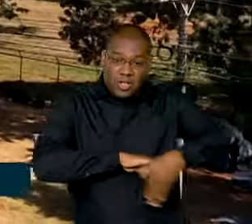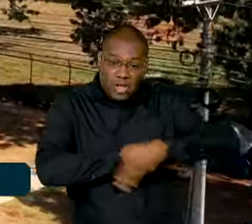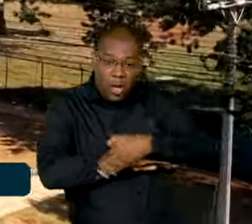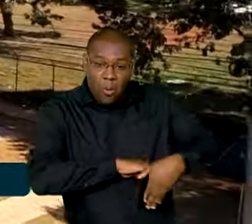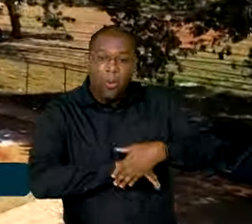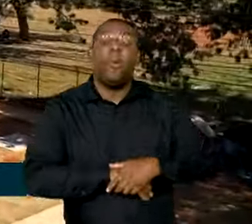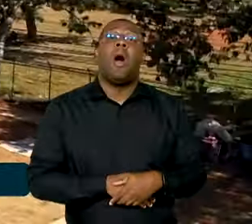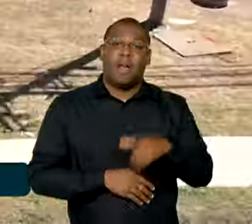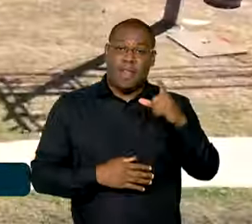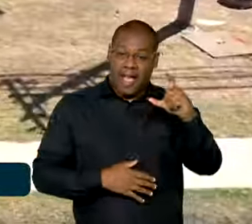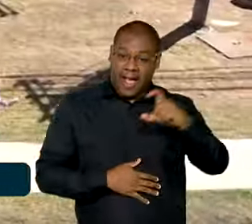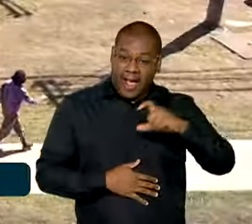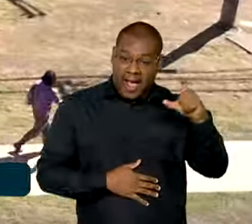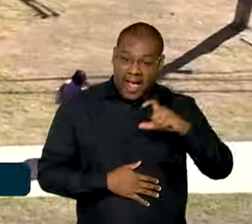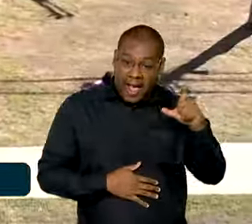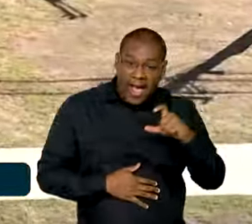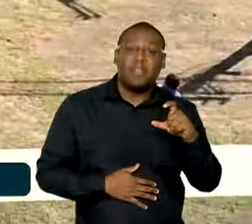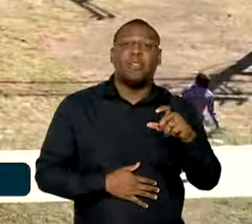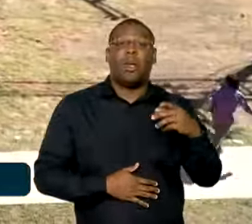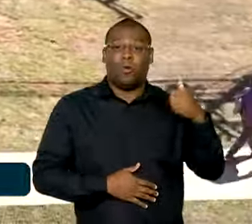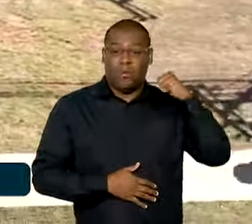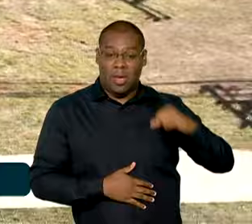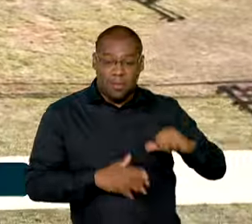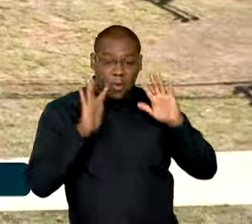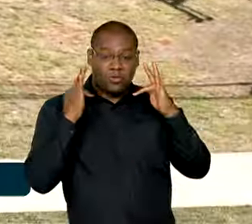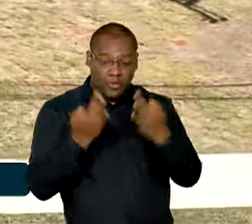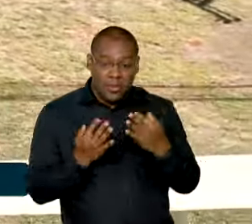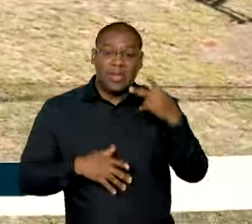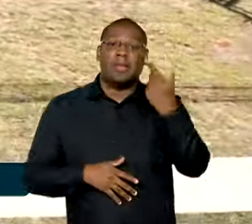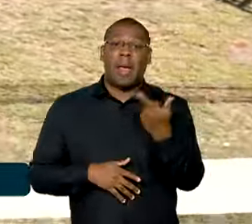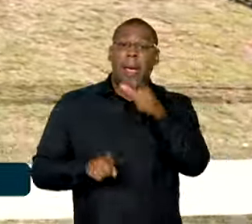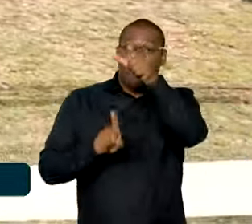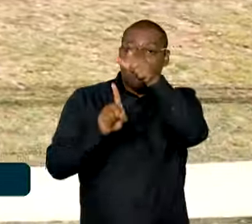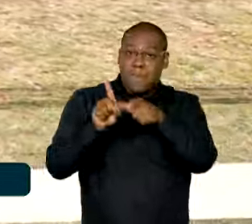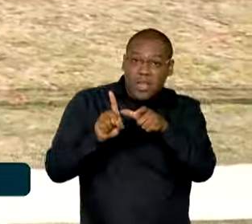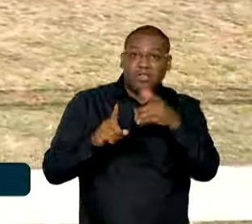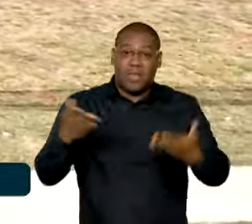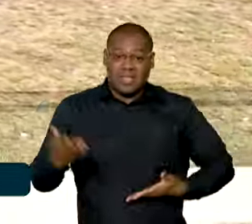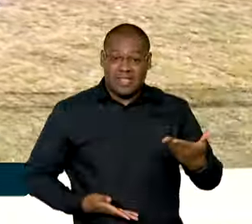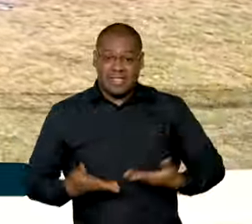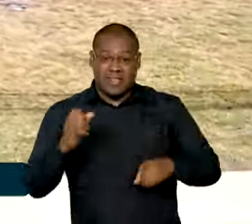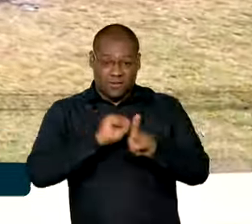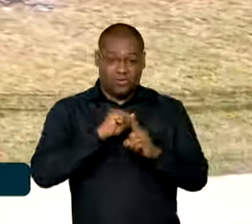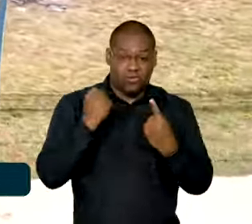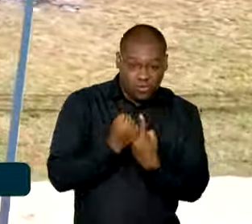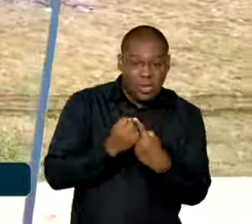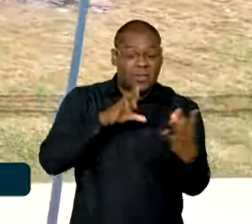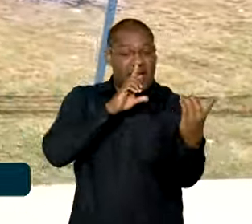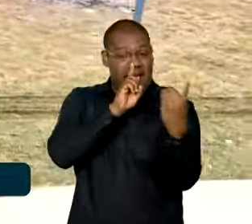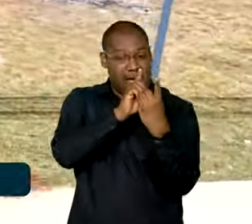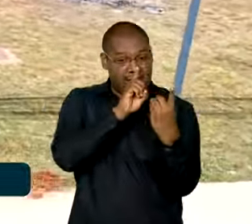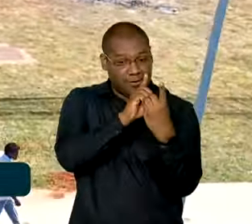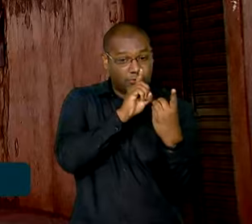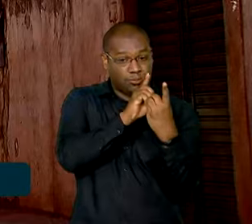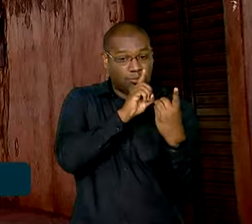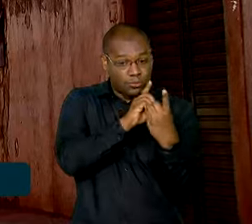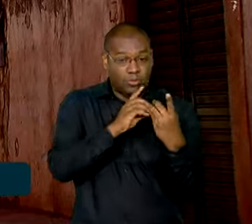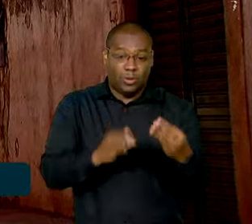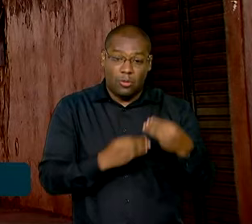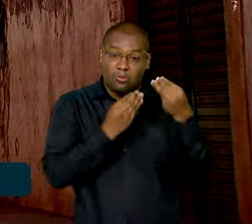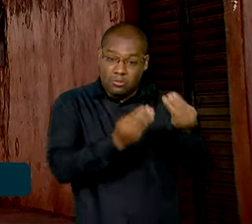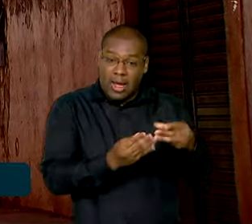saque do benefício das mãos de um agente público no equipamento sócio-assistencial em que é atendido.